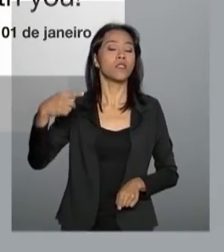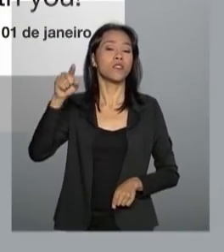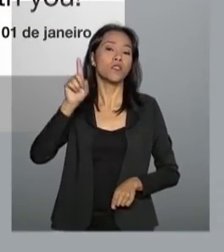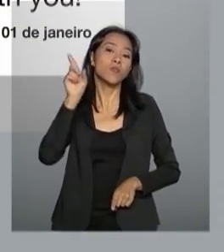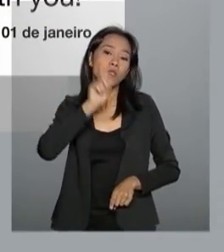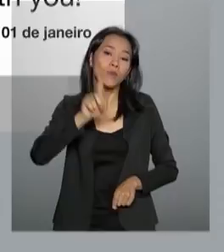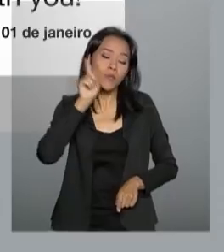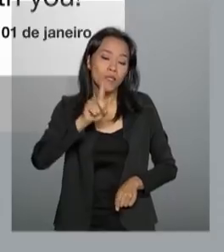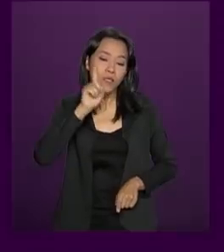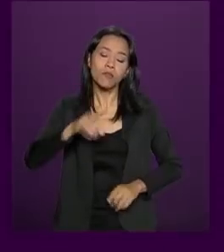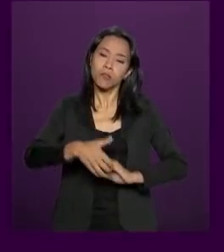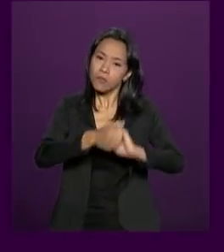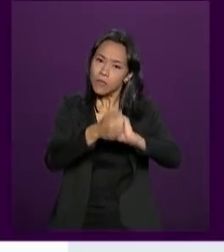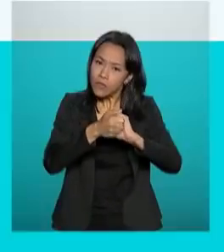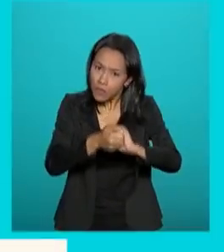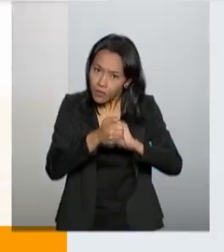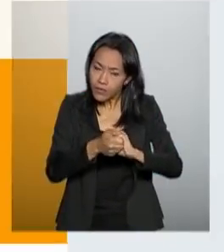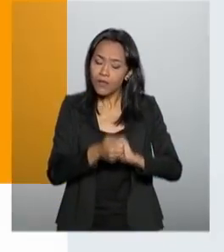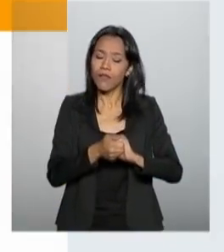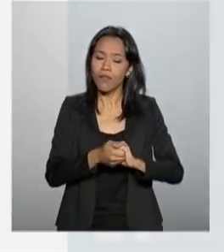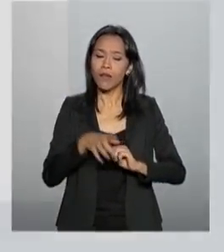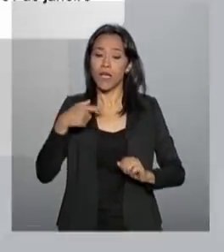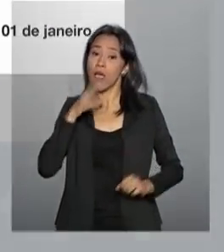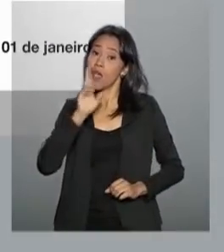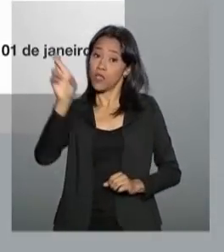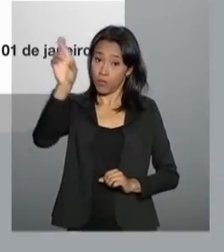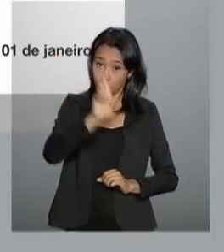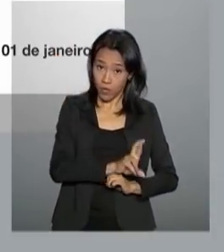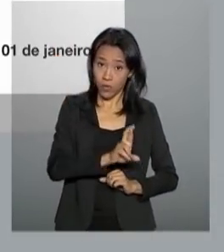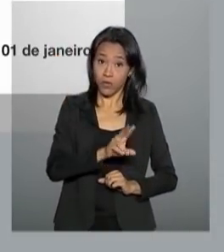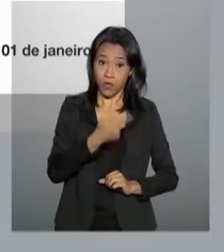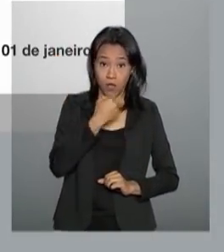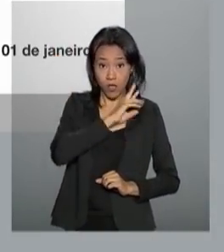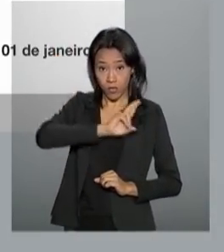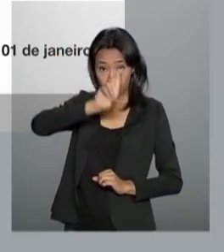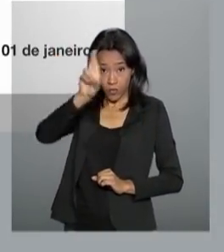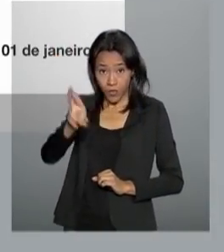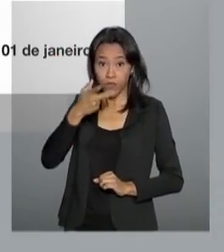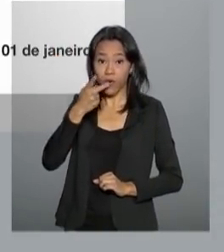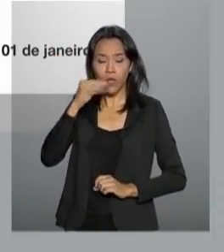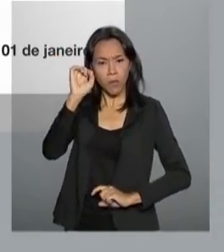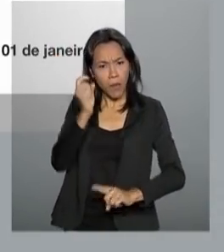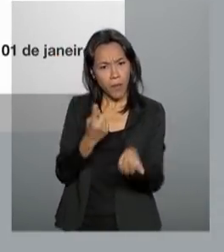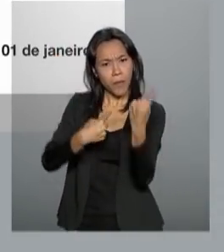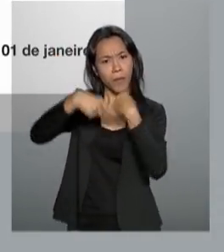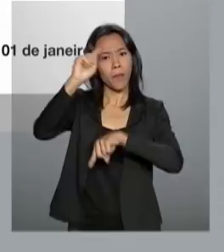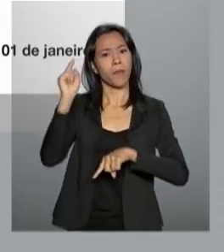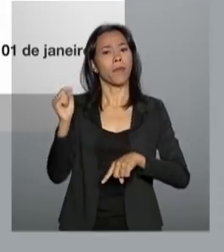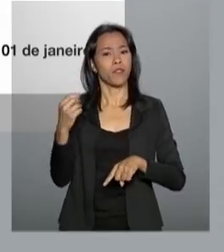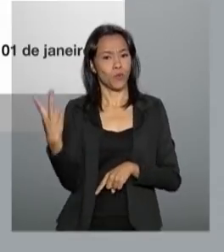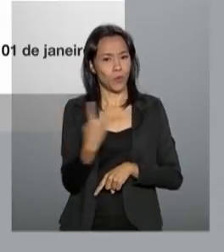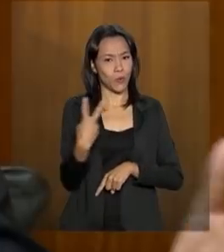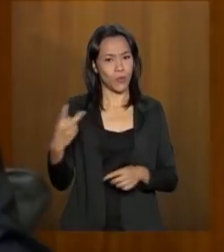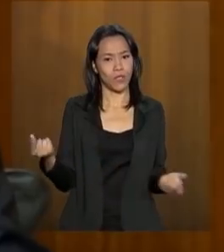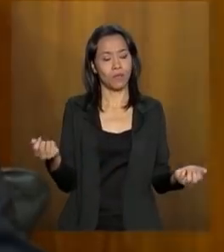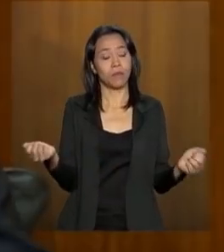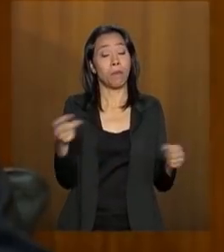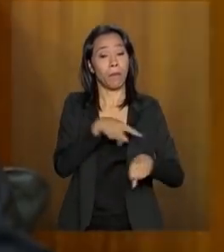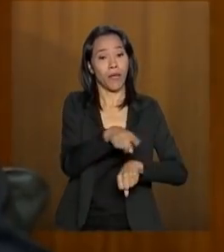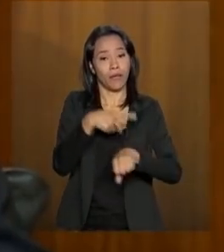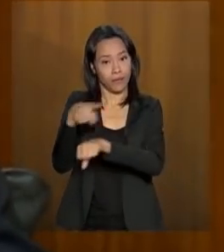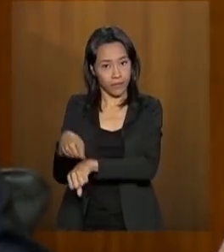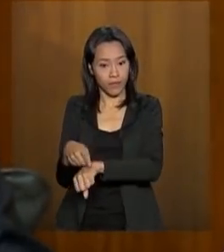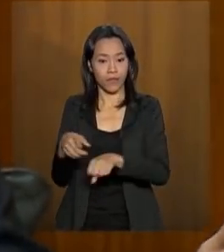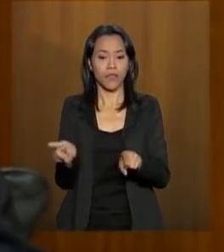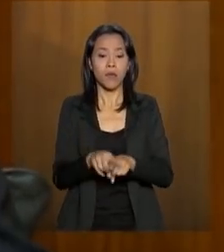via rede social. Em resposta, Bolsonaro falou sobre a prosperidade e o progresso das duas nações. A